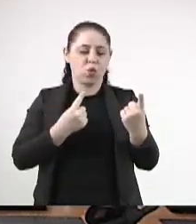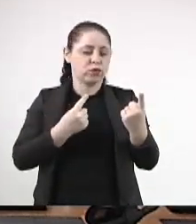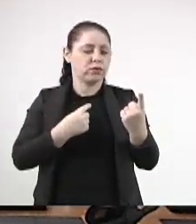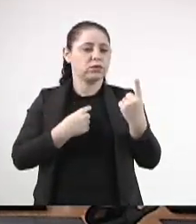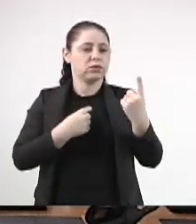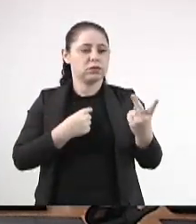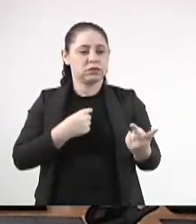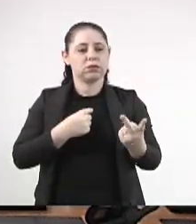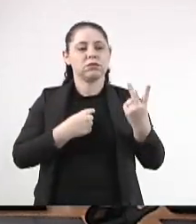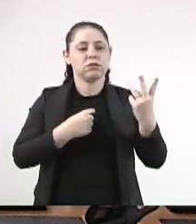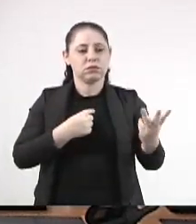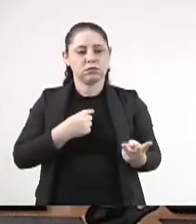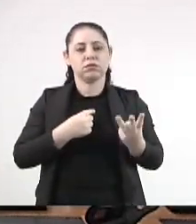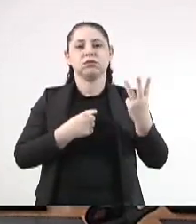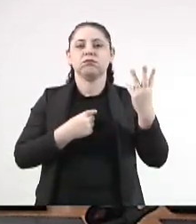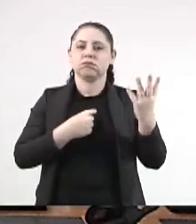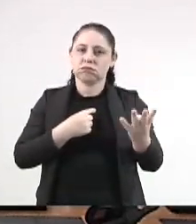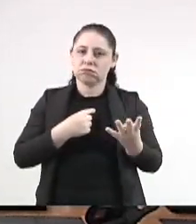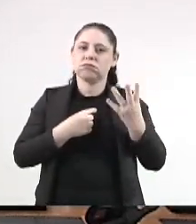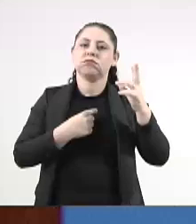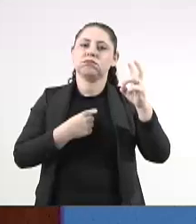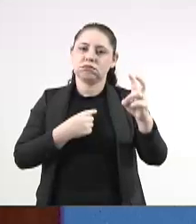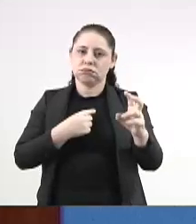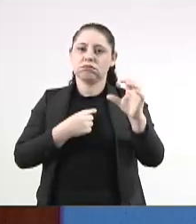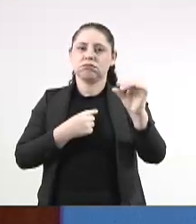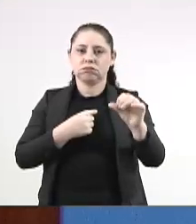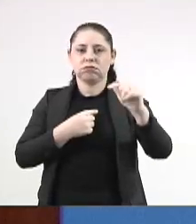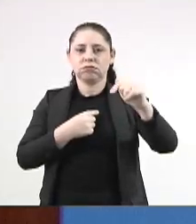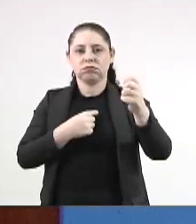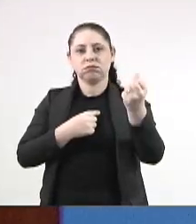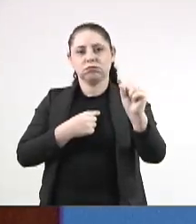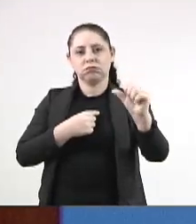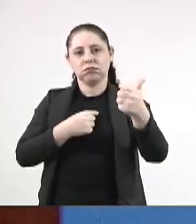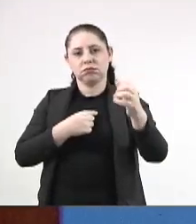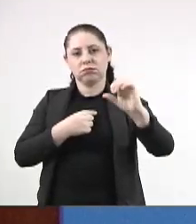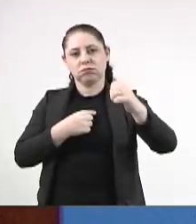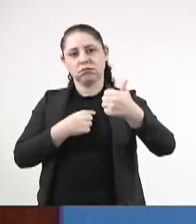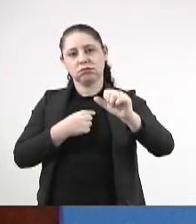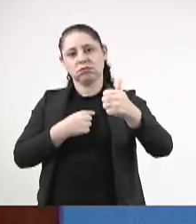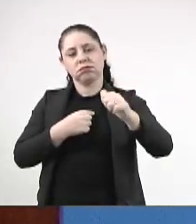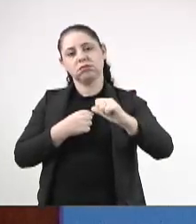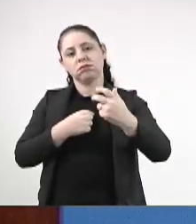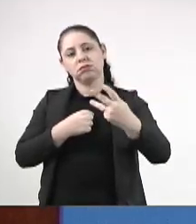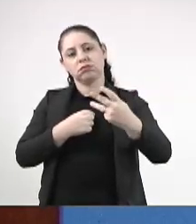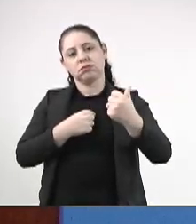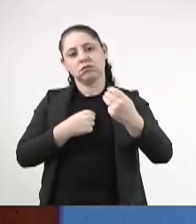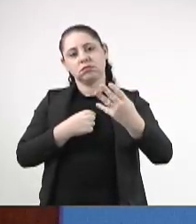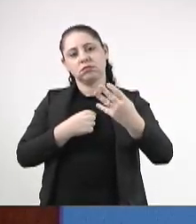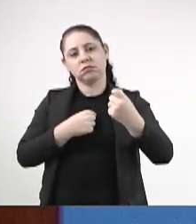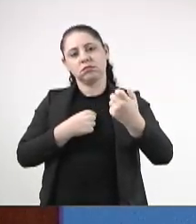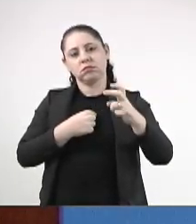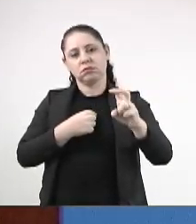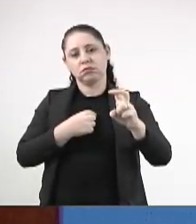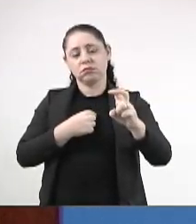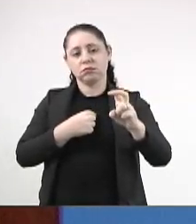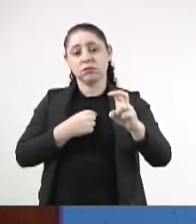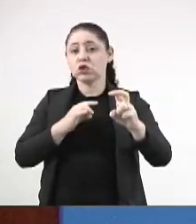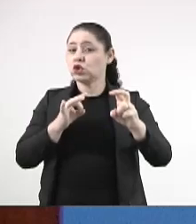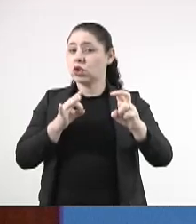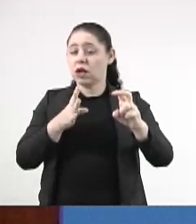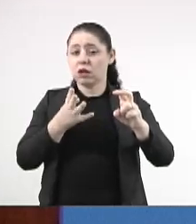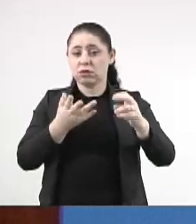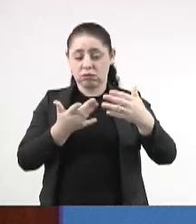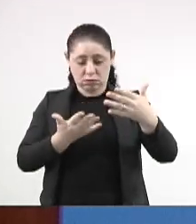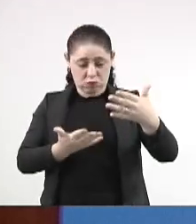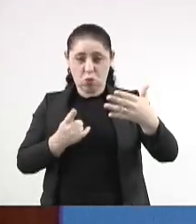2, 3, 4, 5, 6, 7, 8, 9, 10, 11, 12, 13, 14, 15. Só aqui,